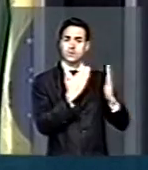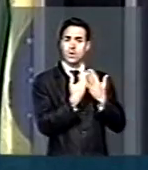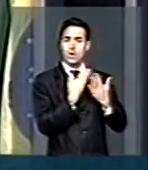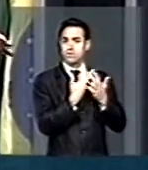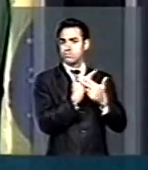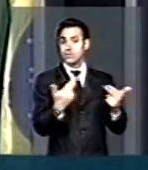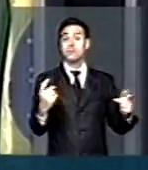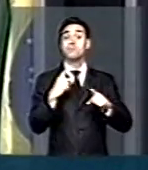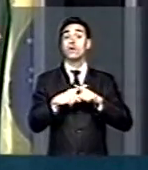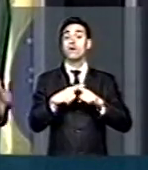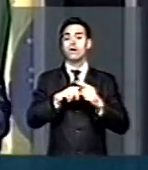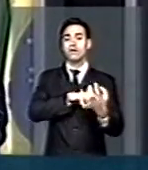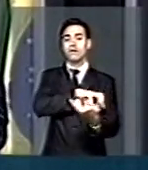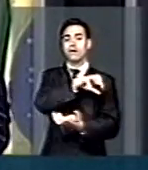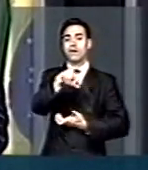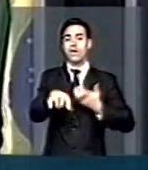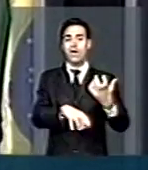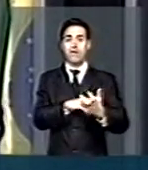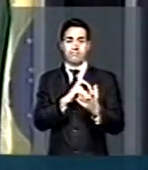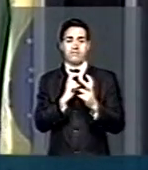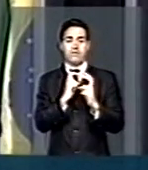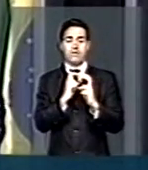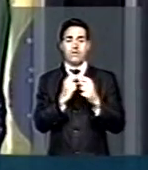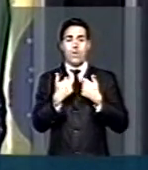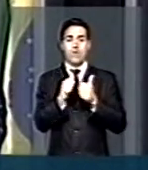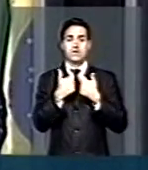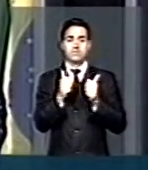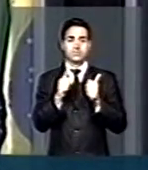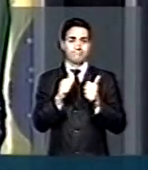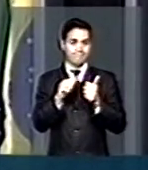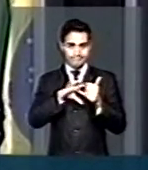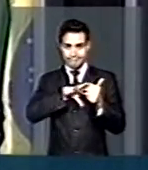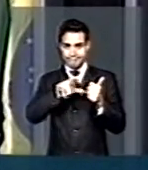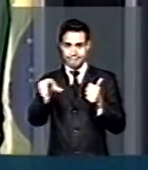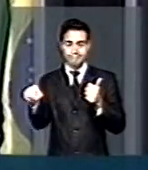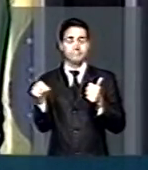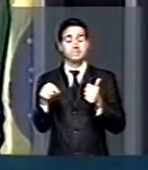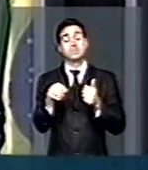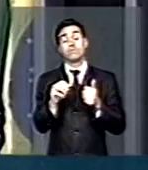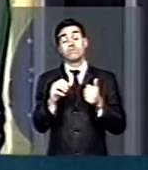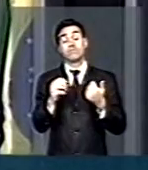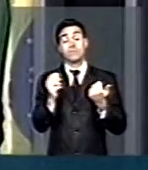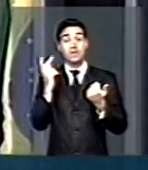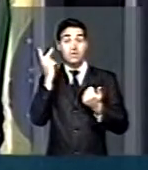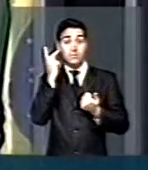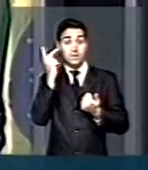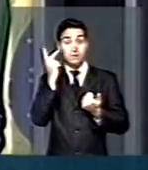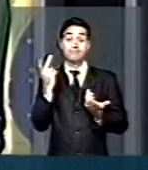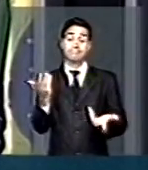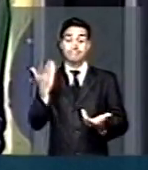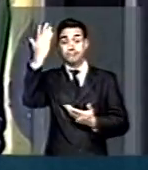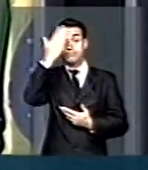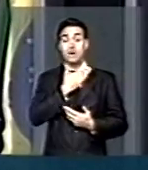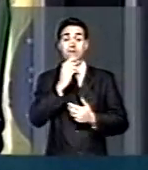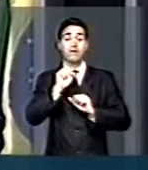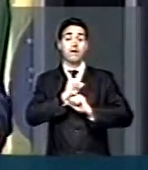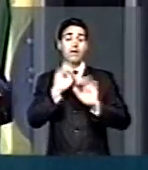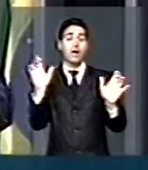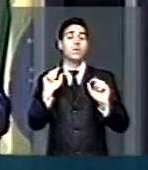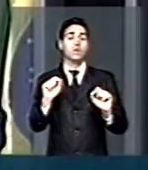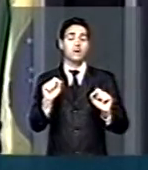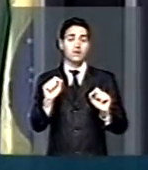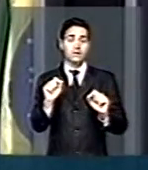Uma greve que tomou conta de São Paulo e que demonstra claramente o